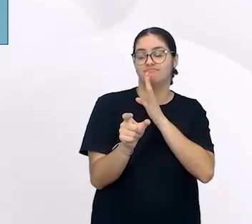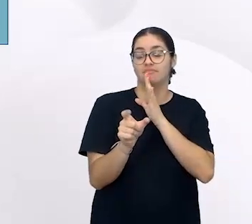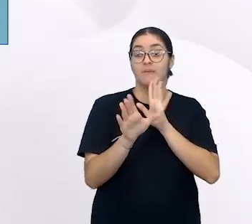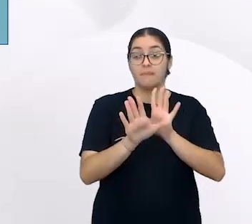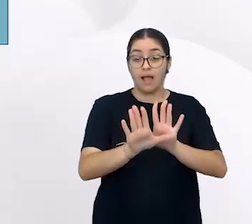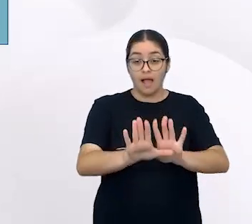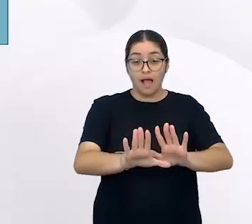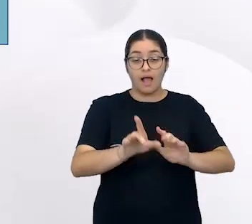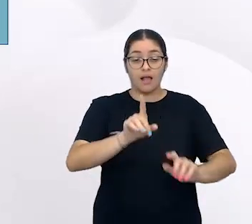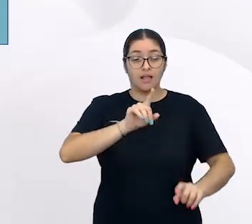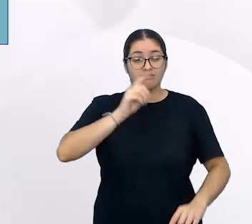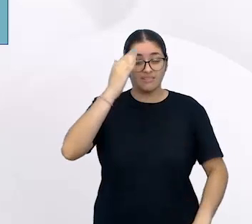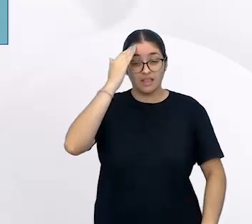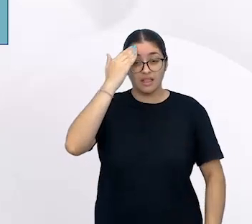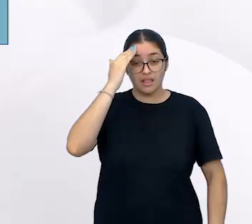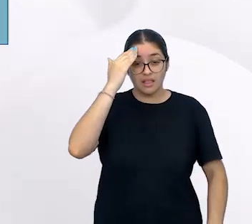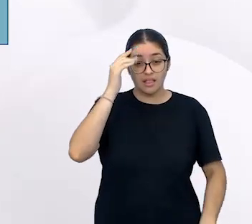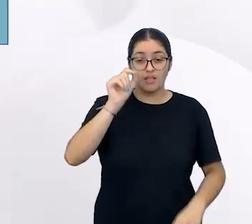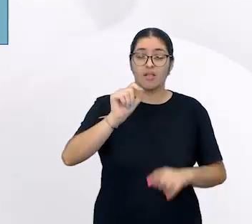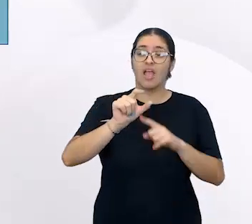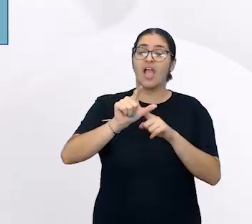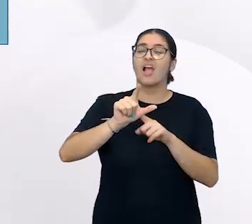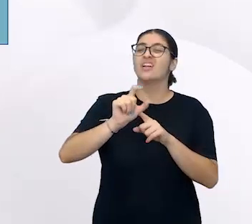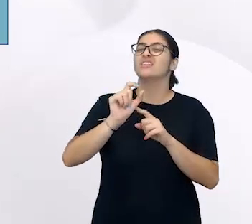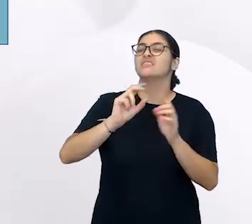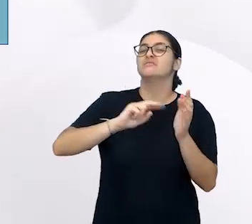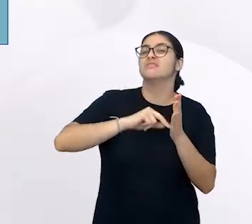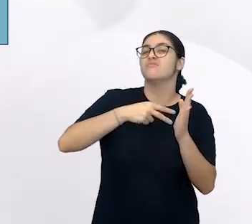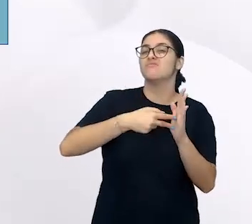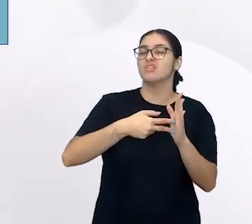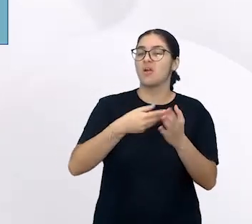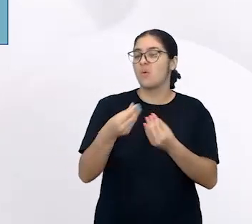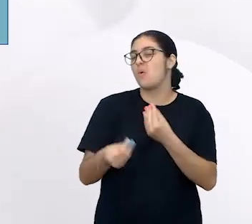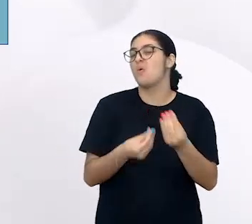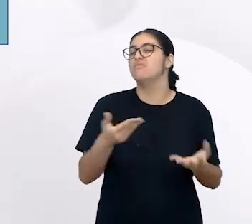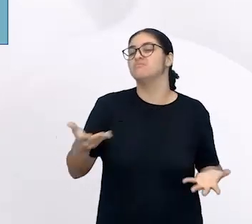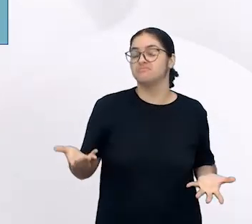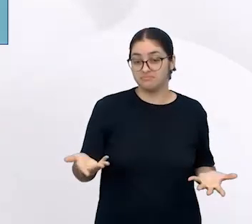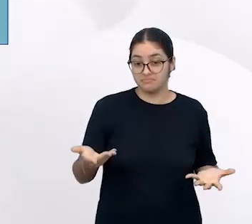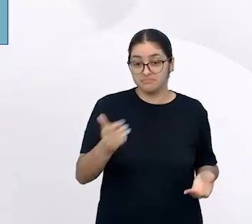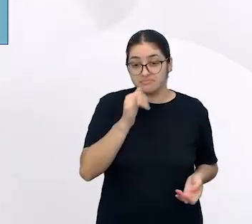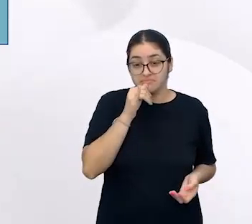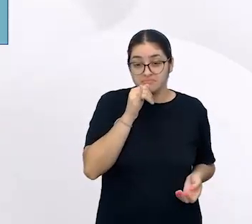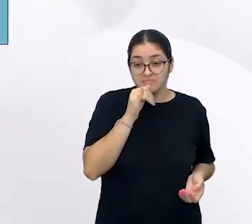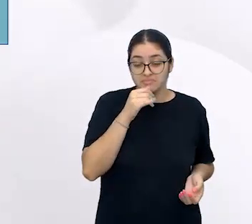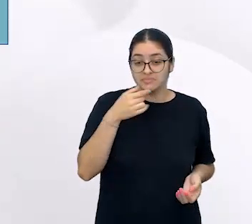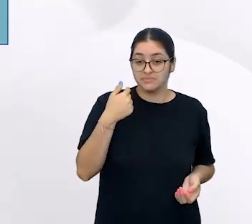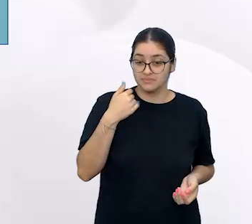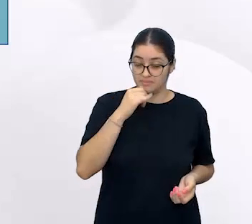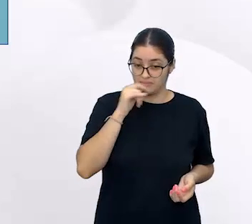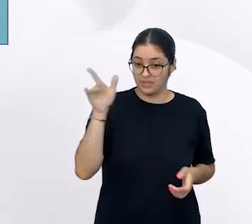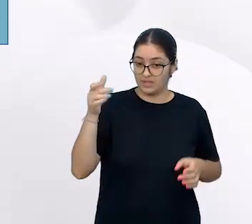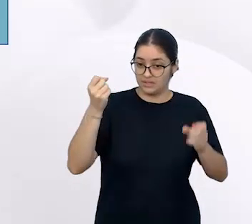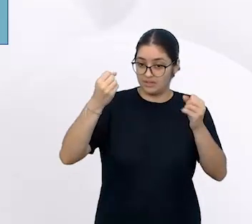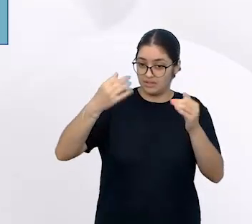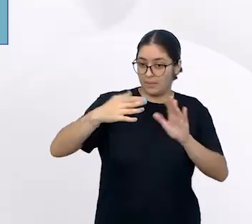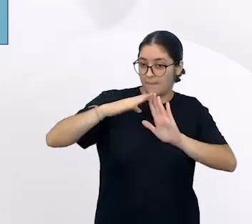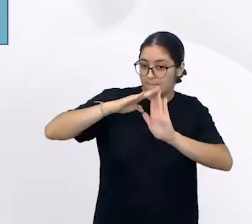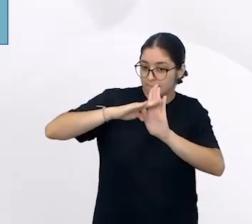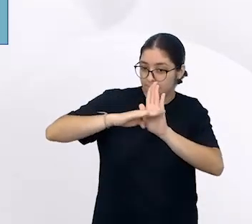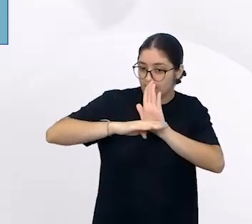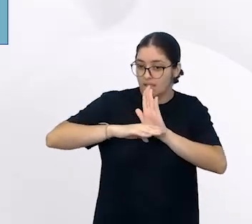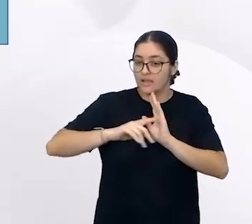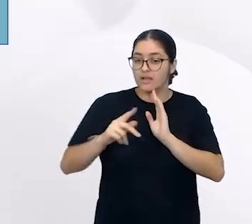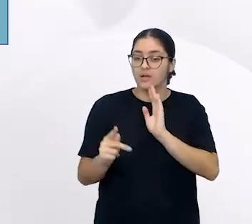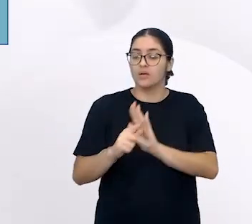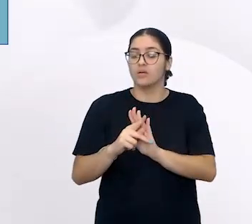compreender o que essas palavras representam. Então, quando a gente oferece uma lista, como a Débora colocou anteriormente, quando